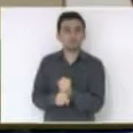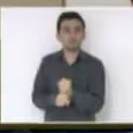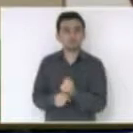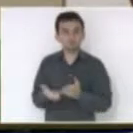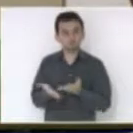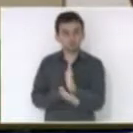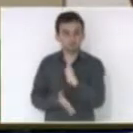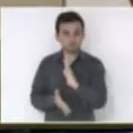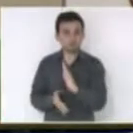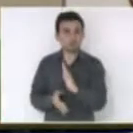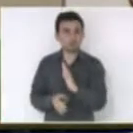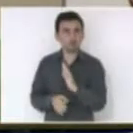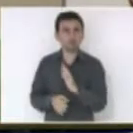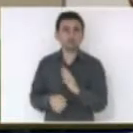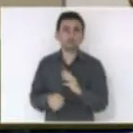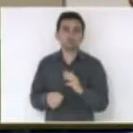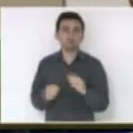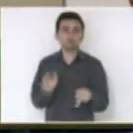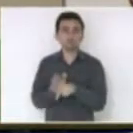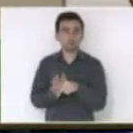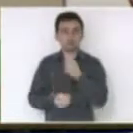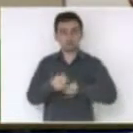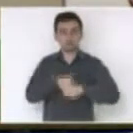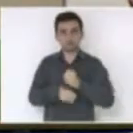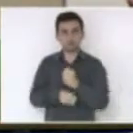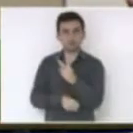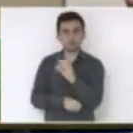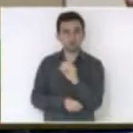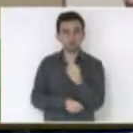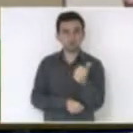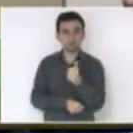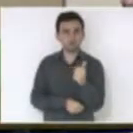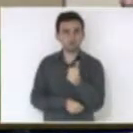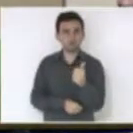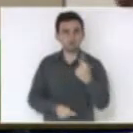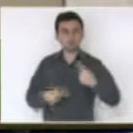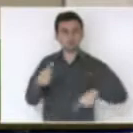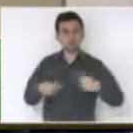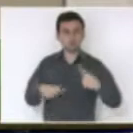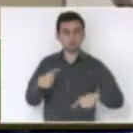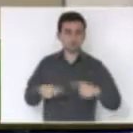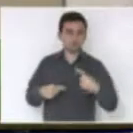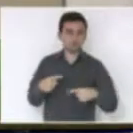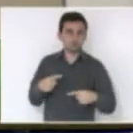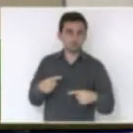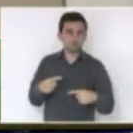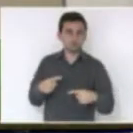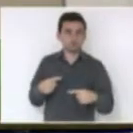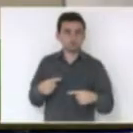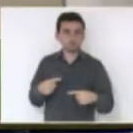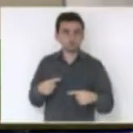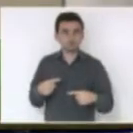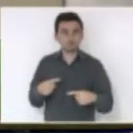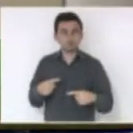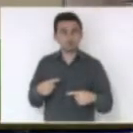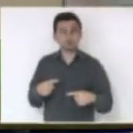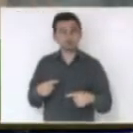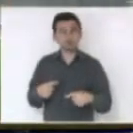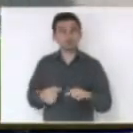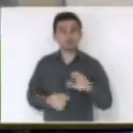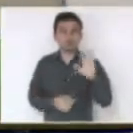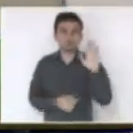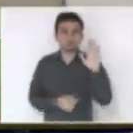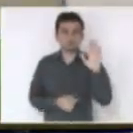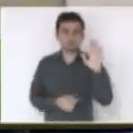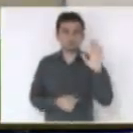Governo do Estado de Santa Catarina, referente ao exercício 2011. Em discussão, para debater o assunto,